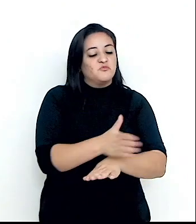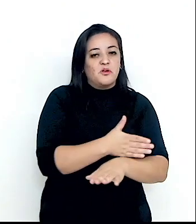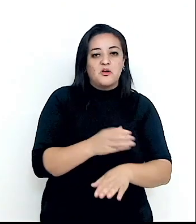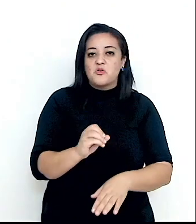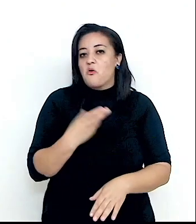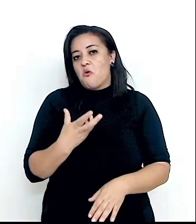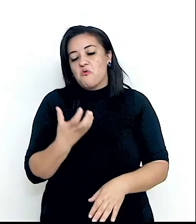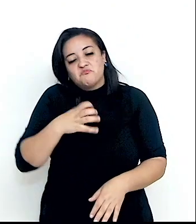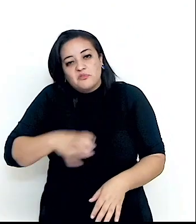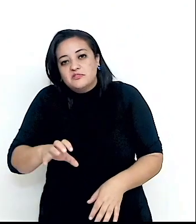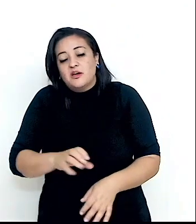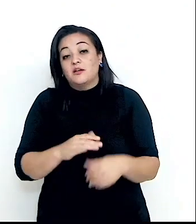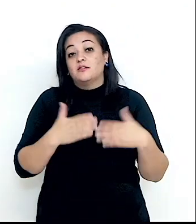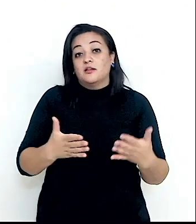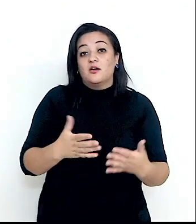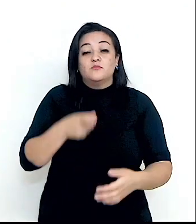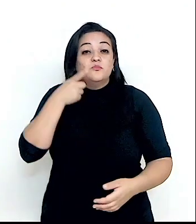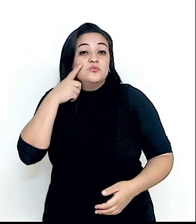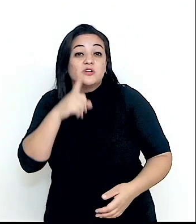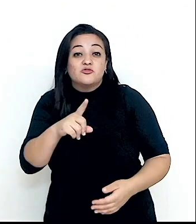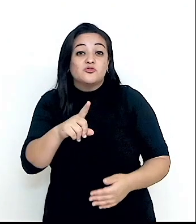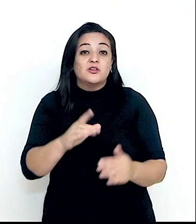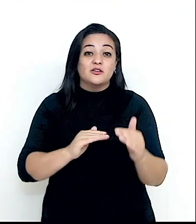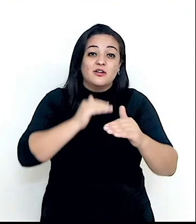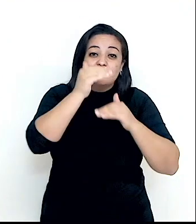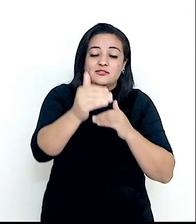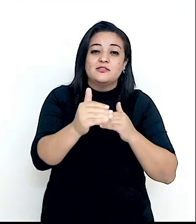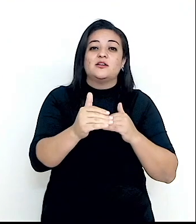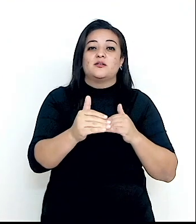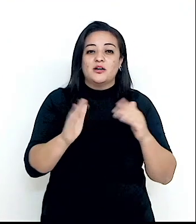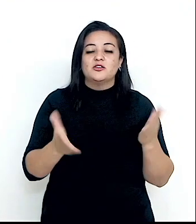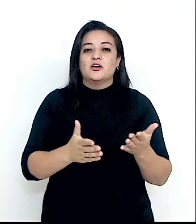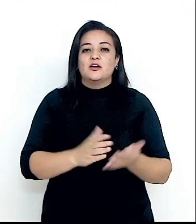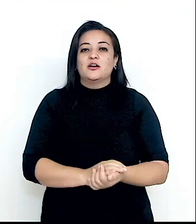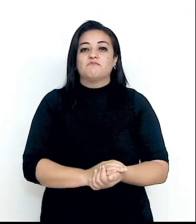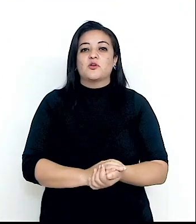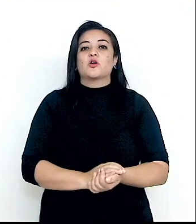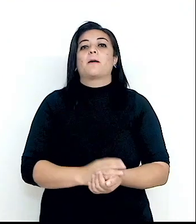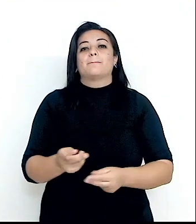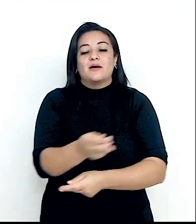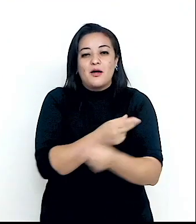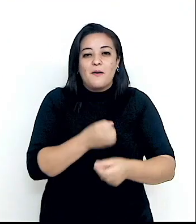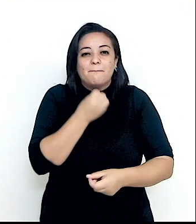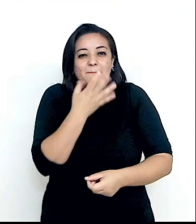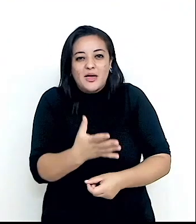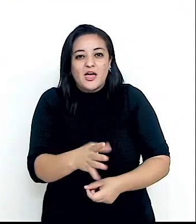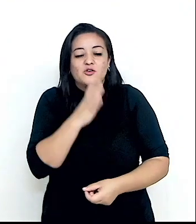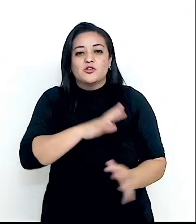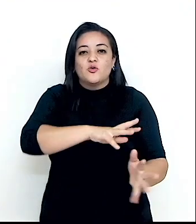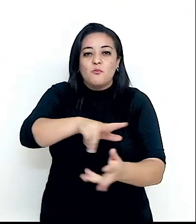aderiram, e os Estados Unidos, sobretudo, que já eram na época uma potência hegemônica, jamais